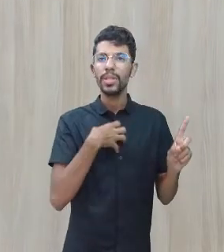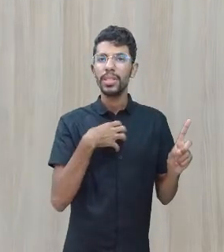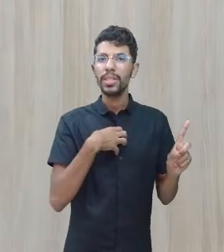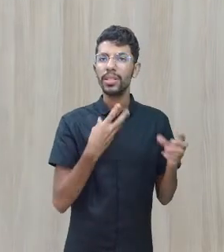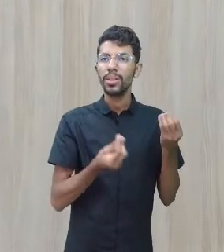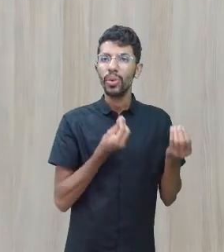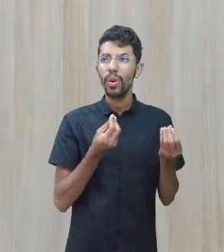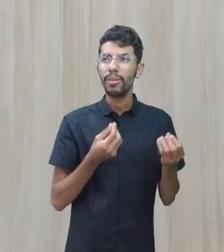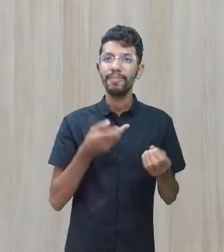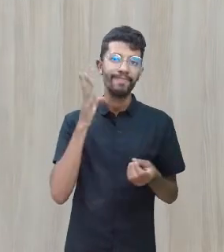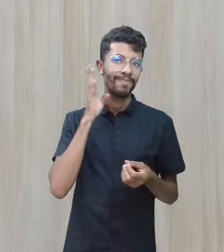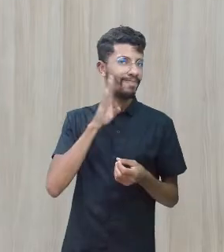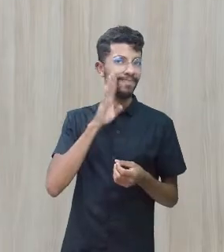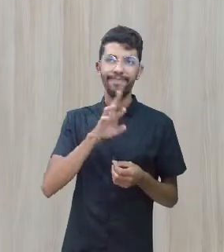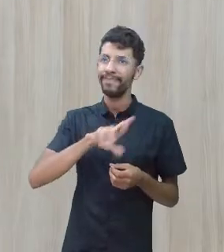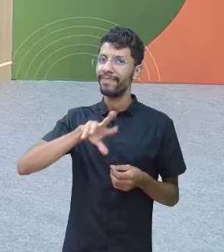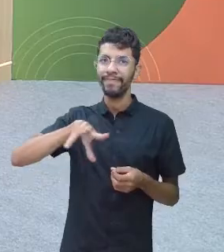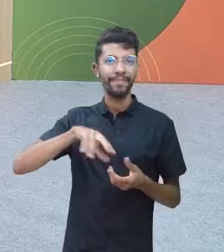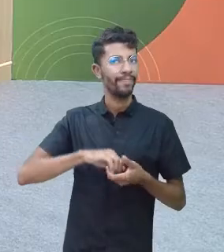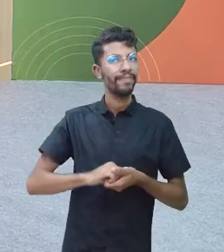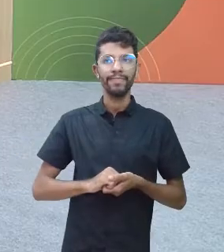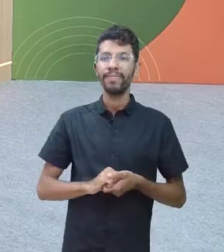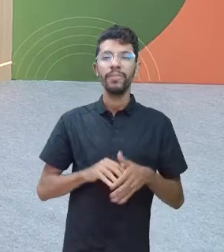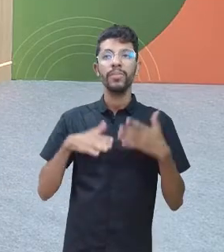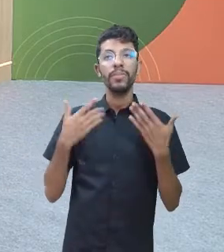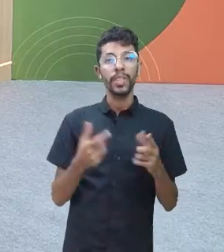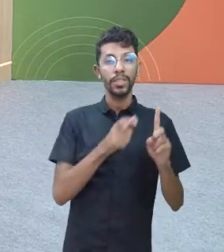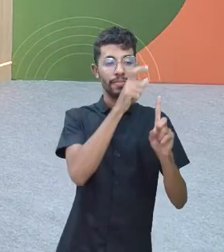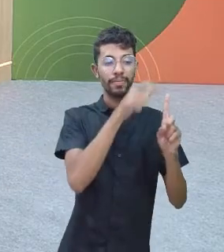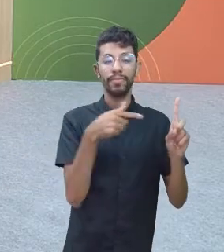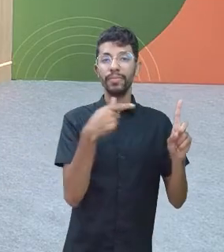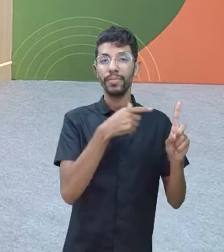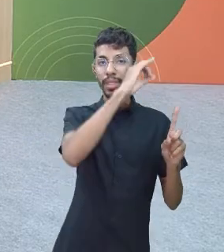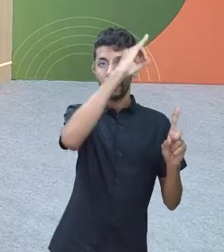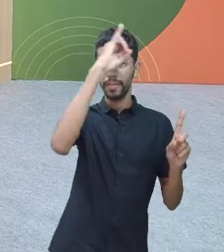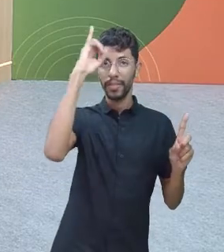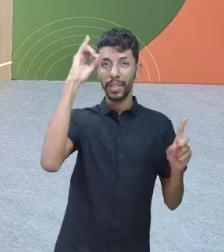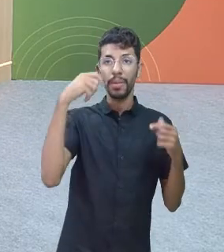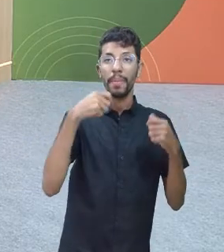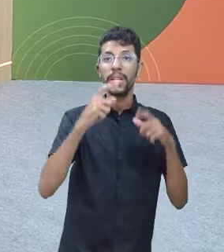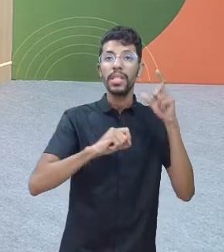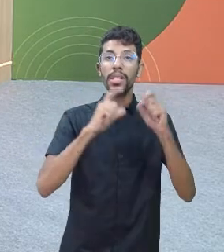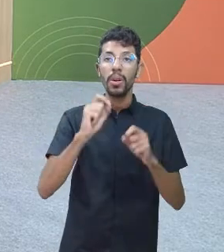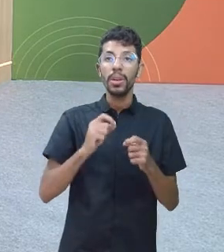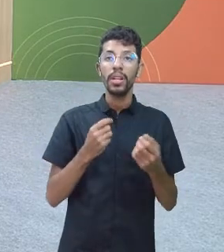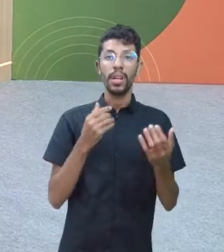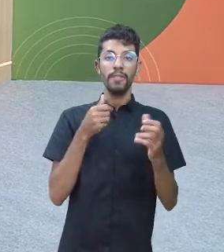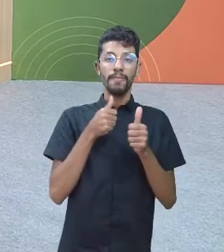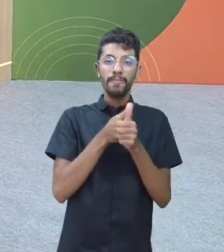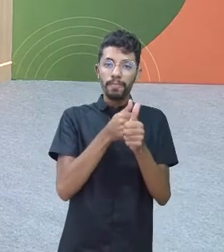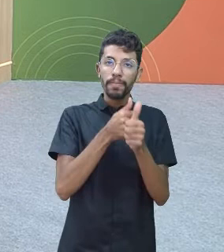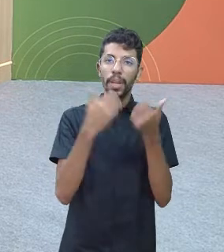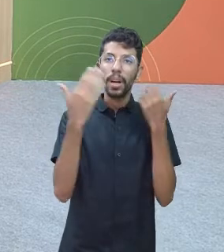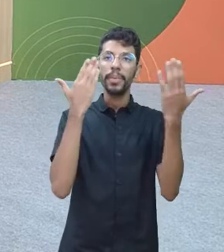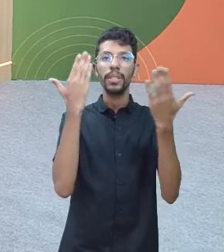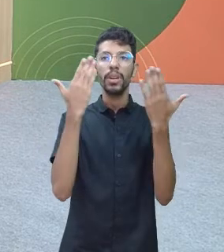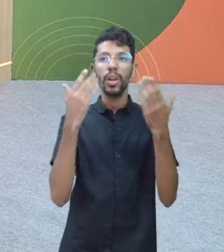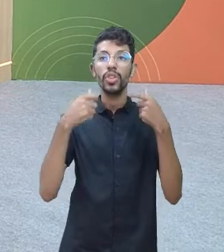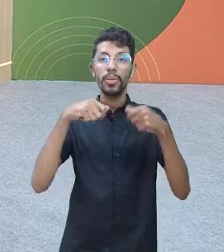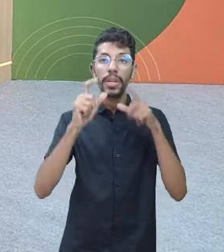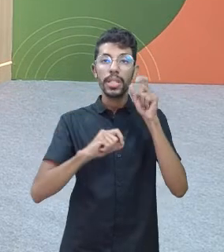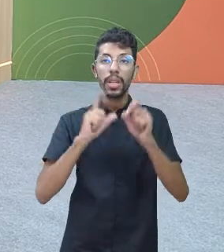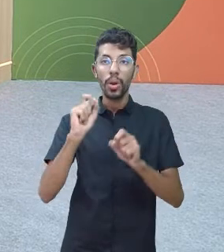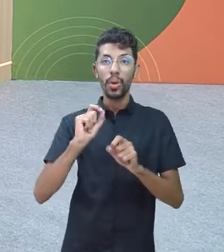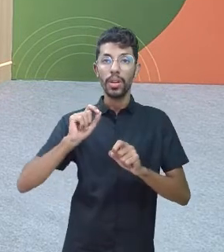Não é legal. Então, essa vítima, ela precisa ter um acompanhamento psicológico. Ela precisa resgatar